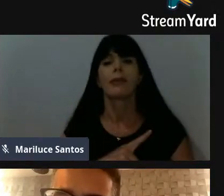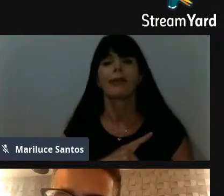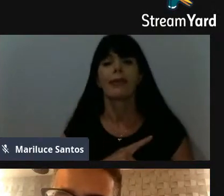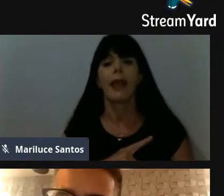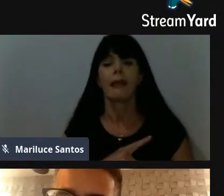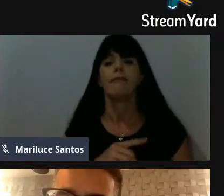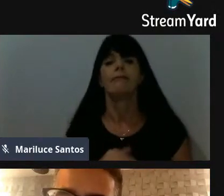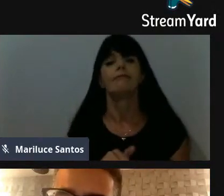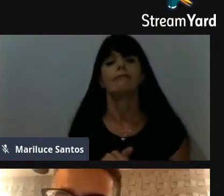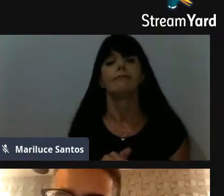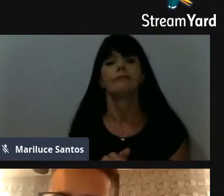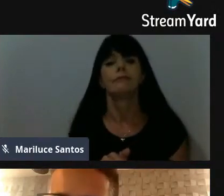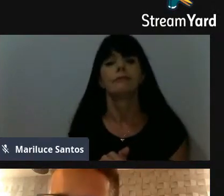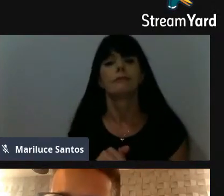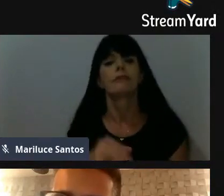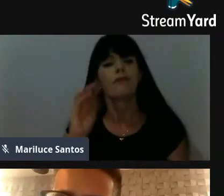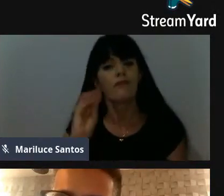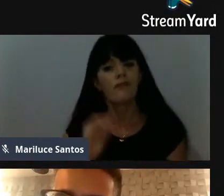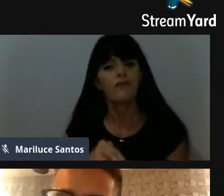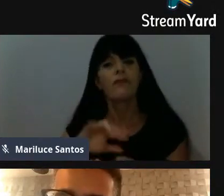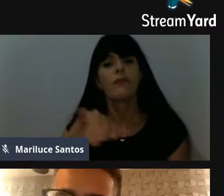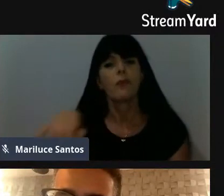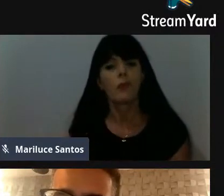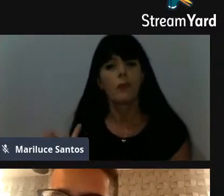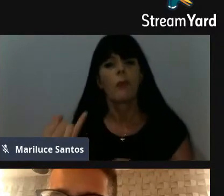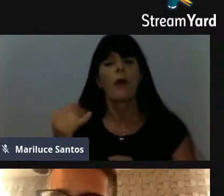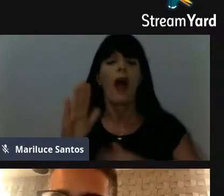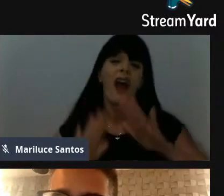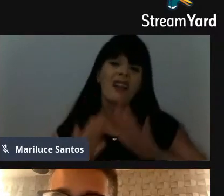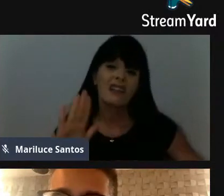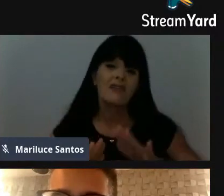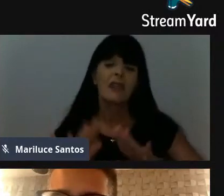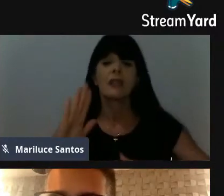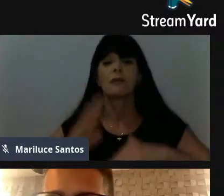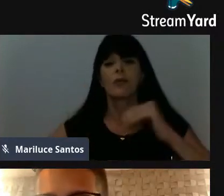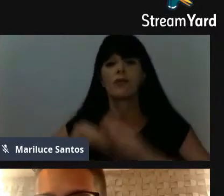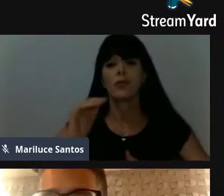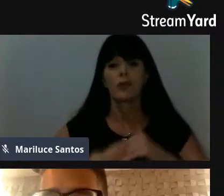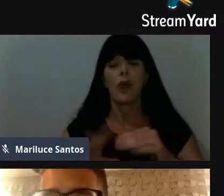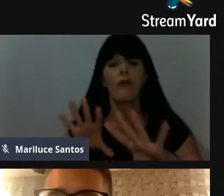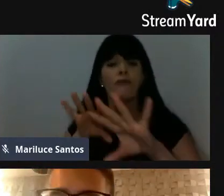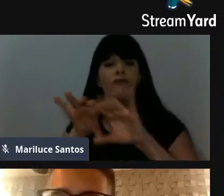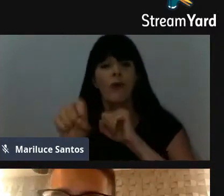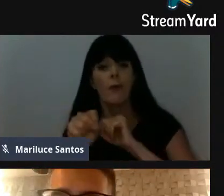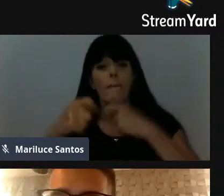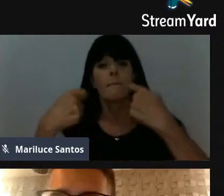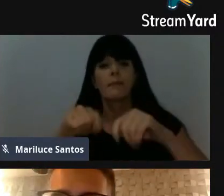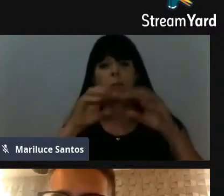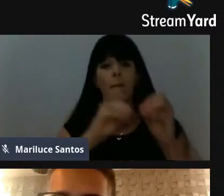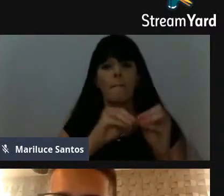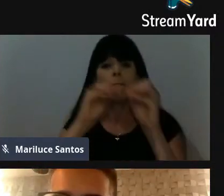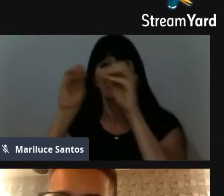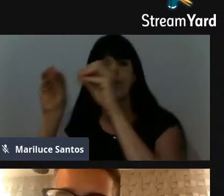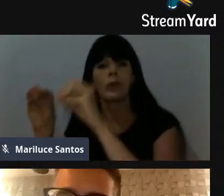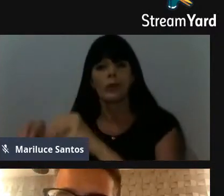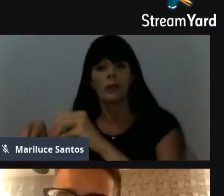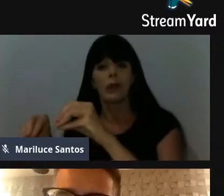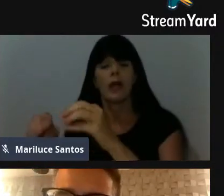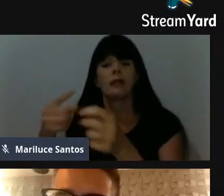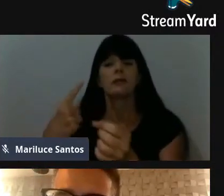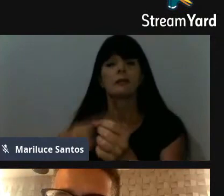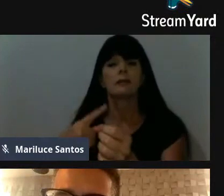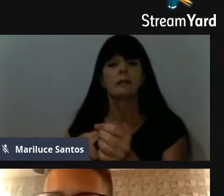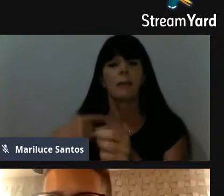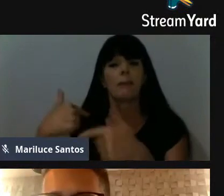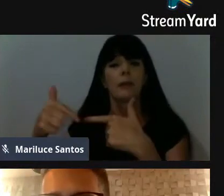oportunidade mesmo, às vezes o profissional ele se forma, ele tem que, ele precisa se mudar de Itapicerica para conseguir trabalhar na